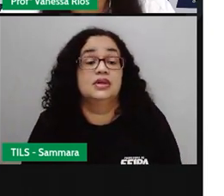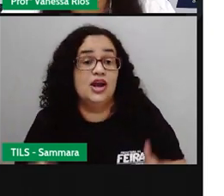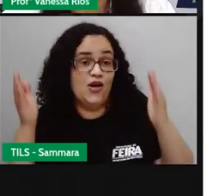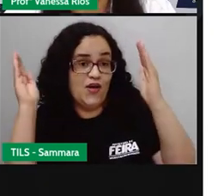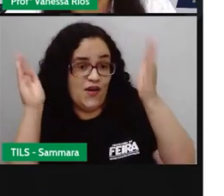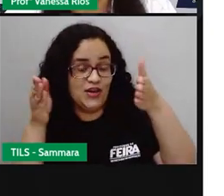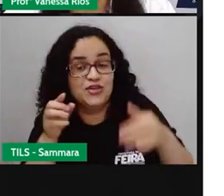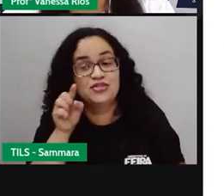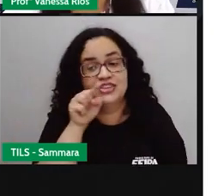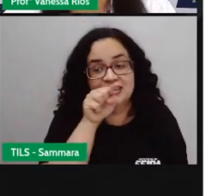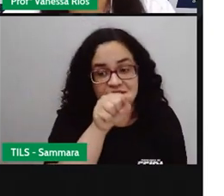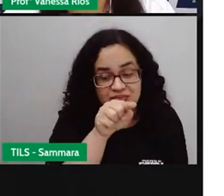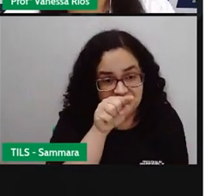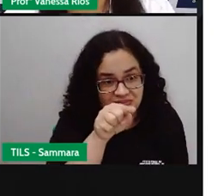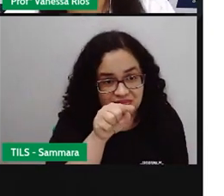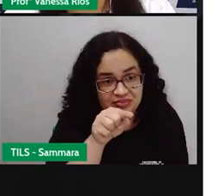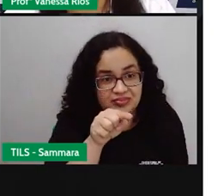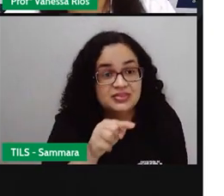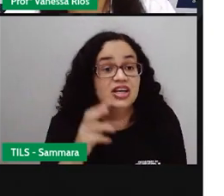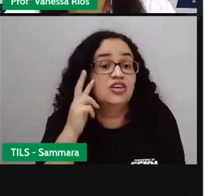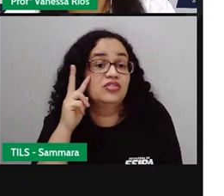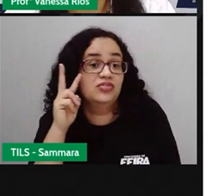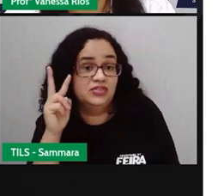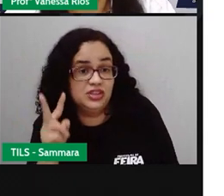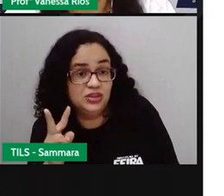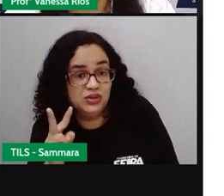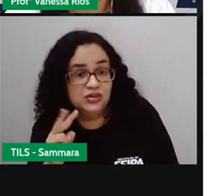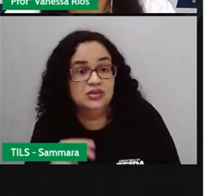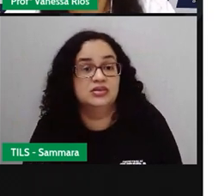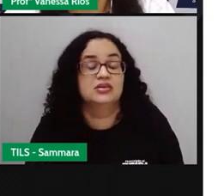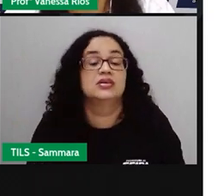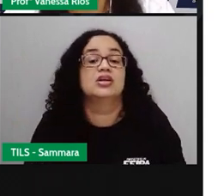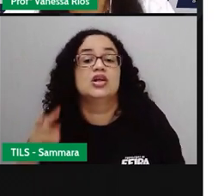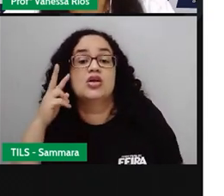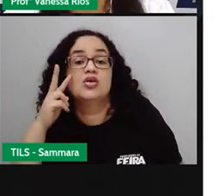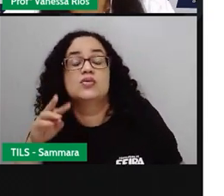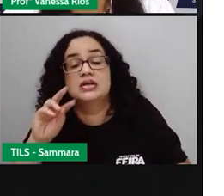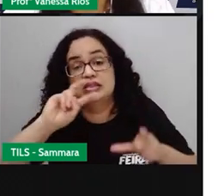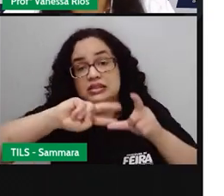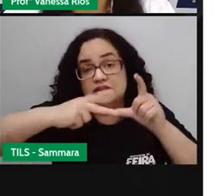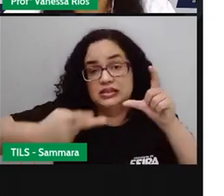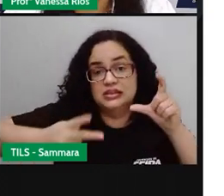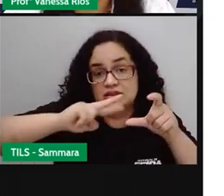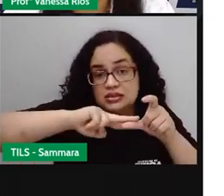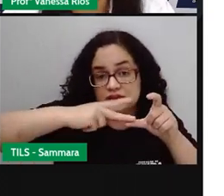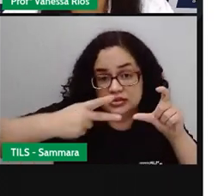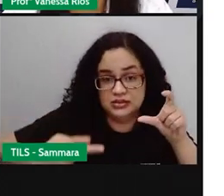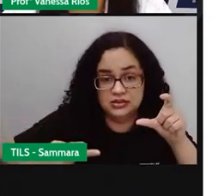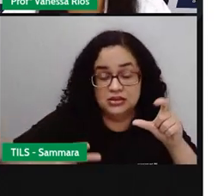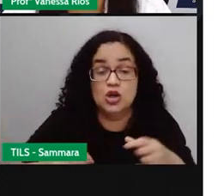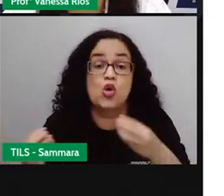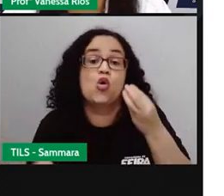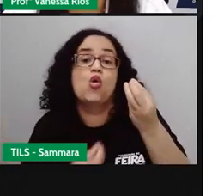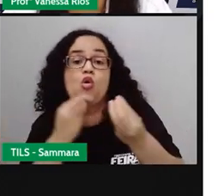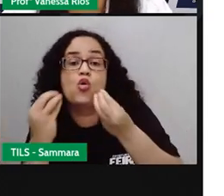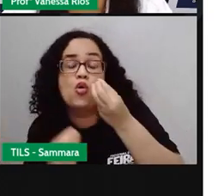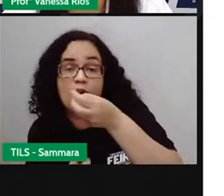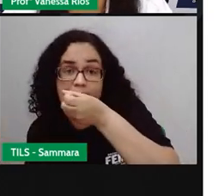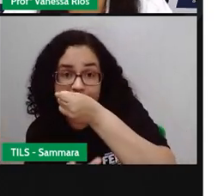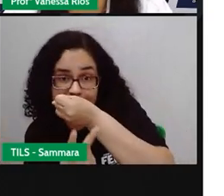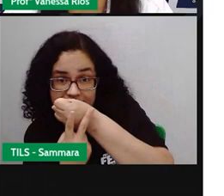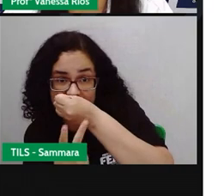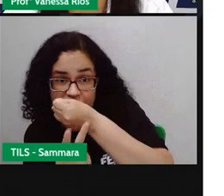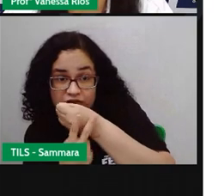E aí agora é com você. Viram aí o modo indicativo? Viram as classificações, não é? Como os verbos